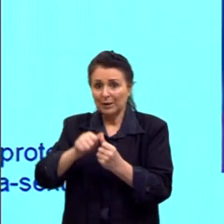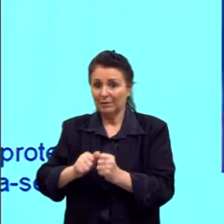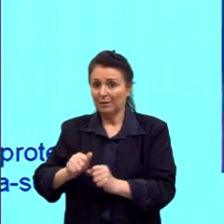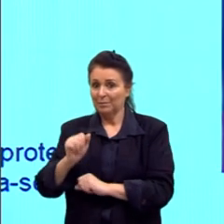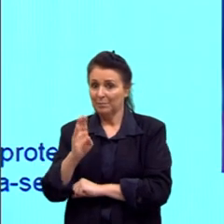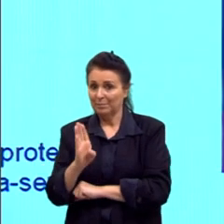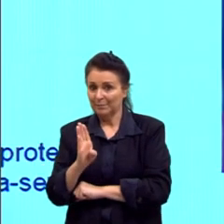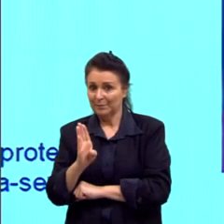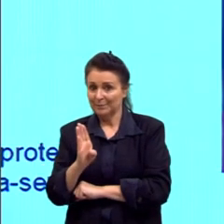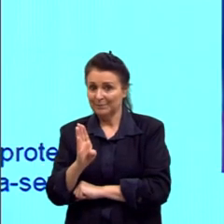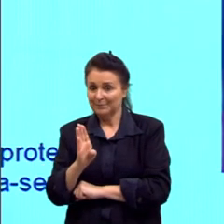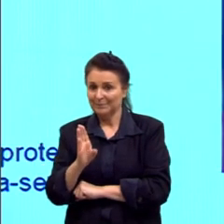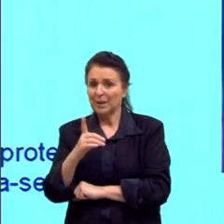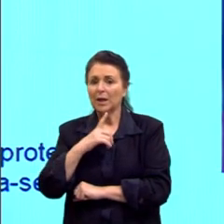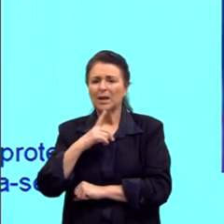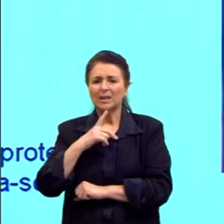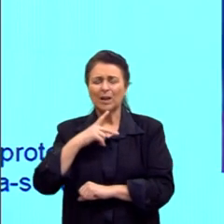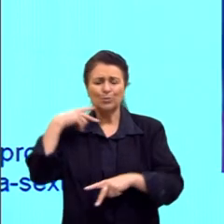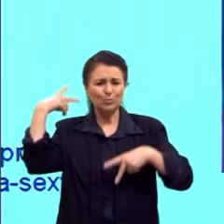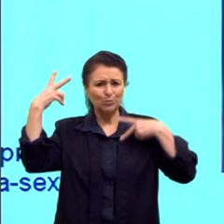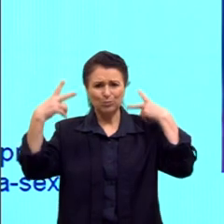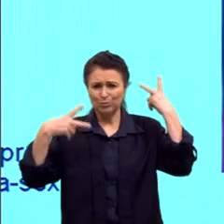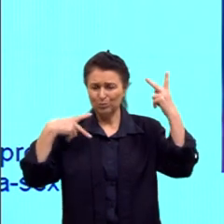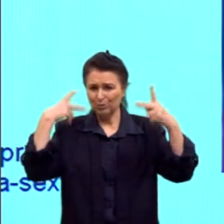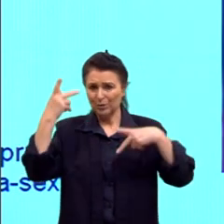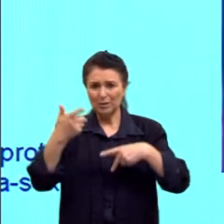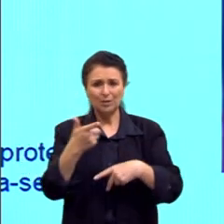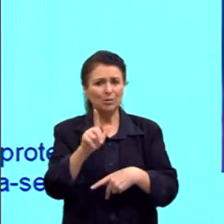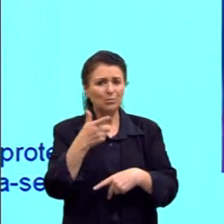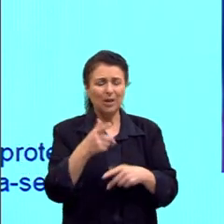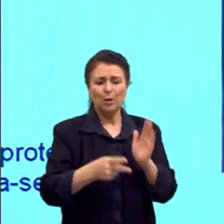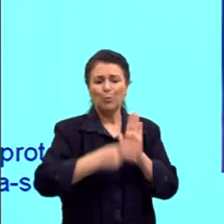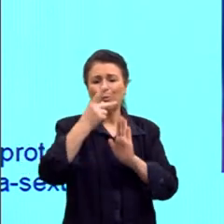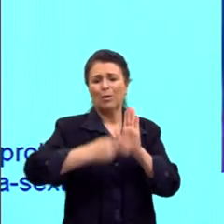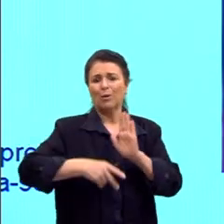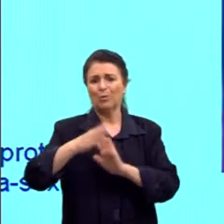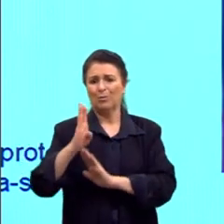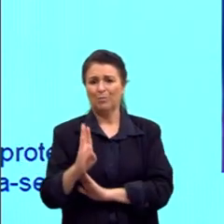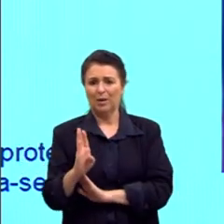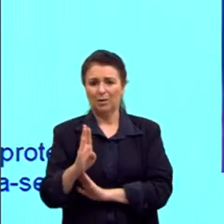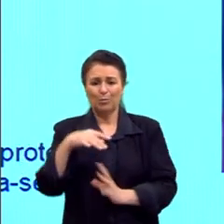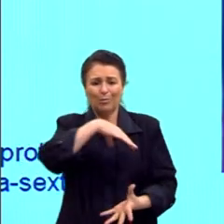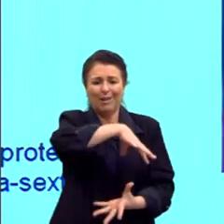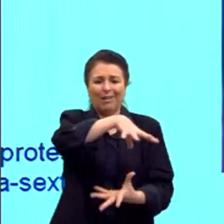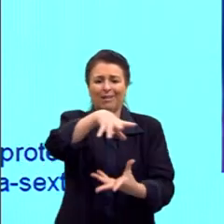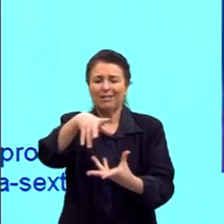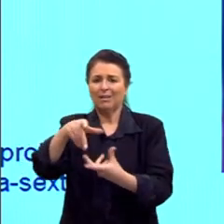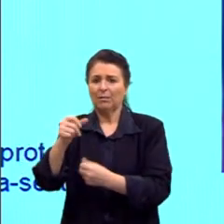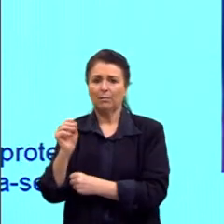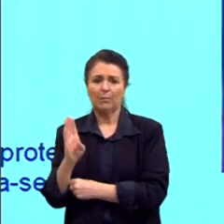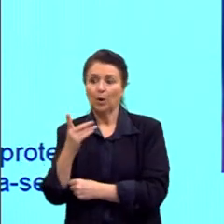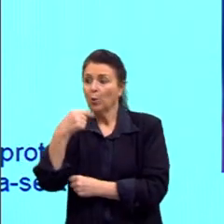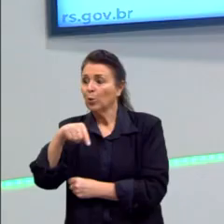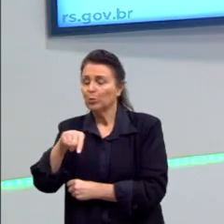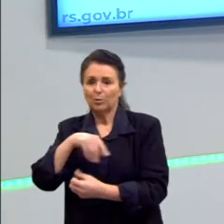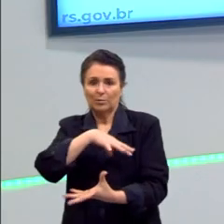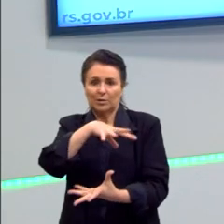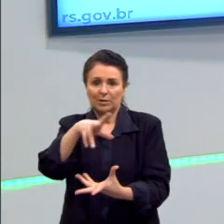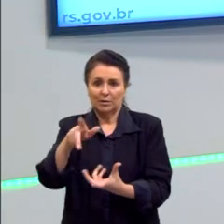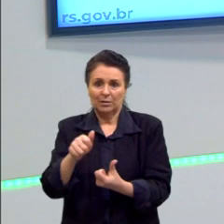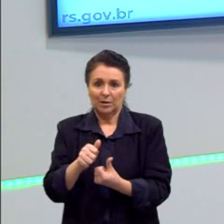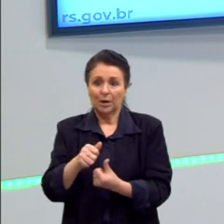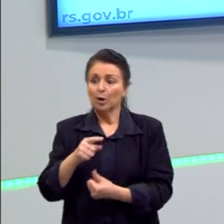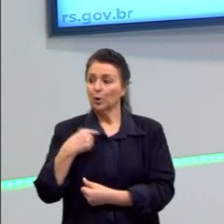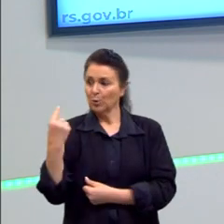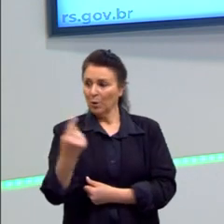sérios problemas de poluição. Não há um planeta B, não há um plano B, né. O planeta não precisa de nós. Somos nós que